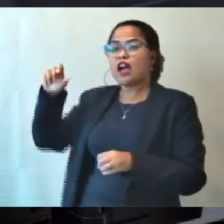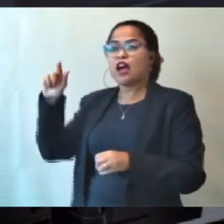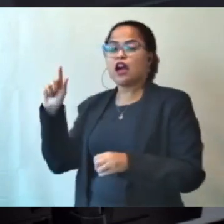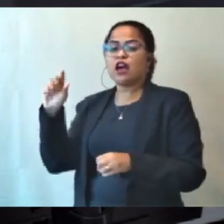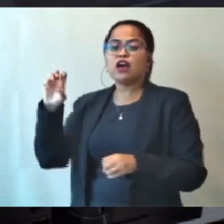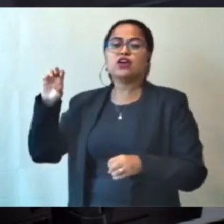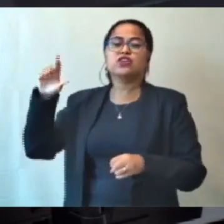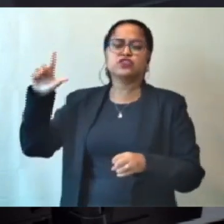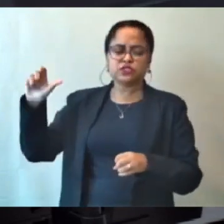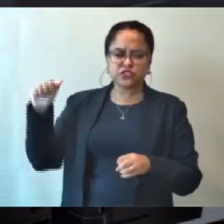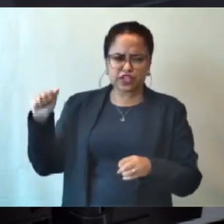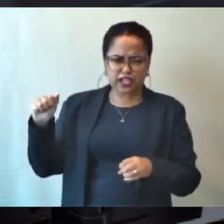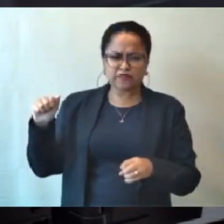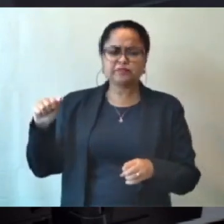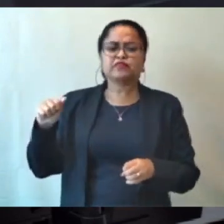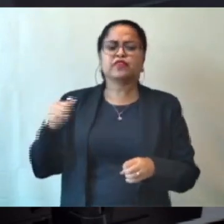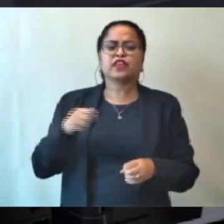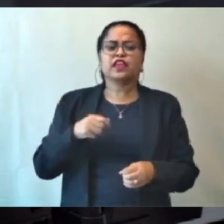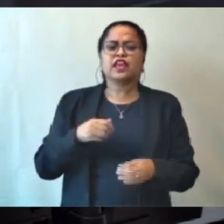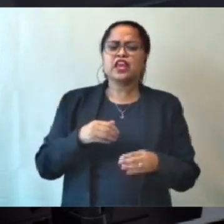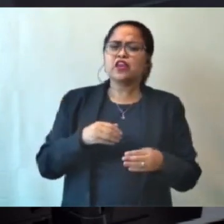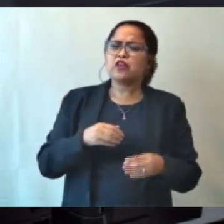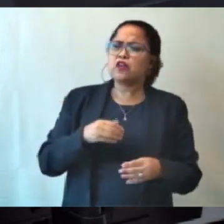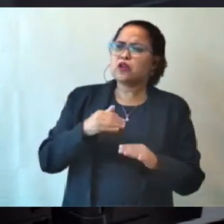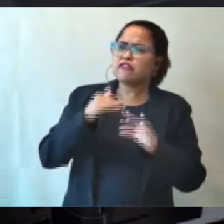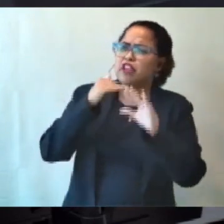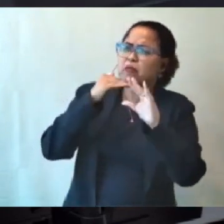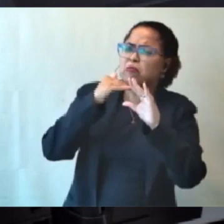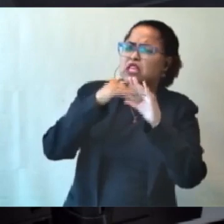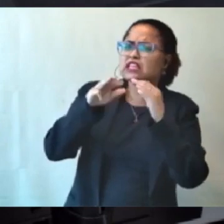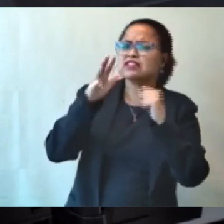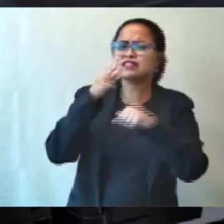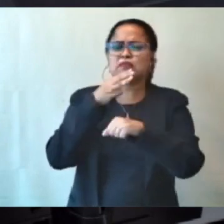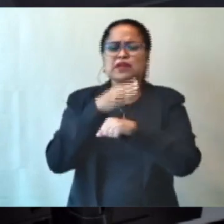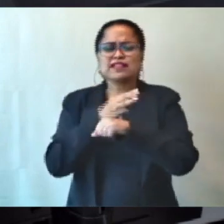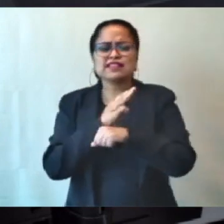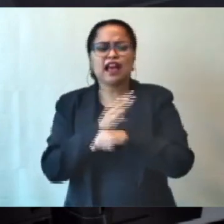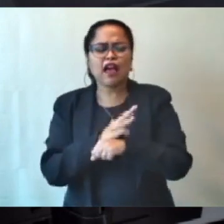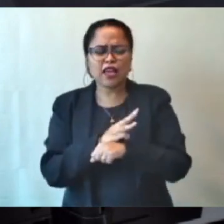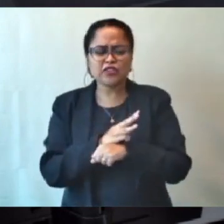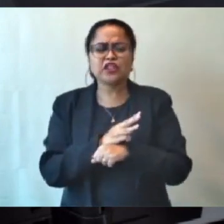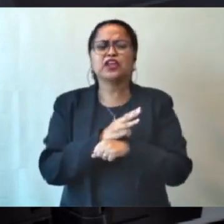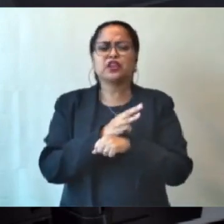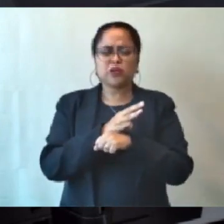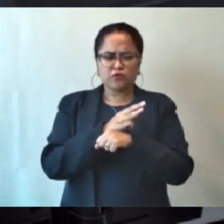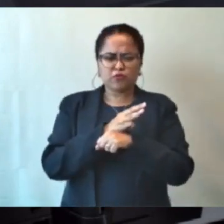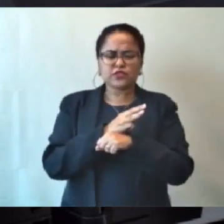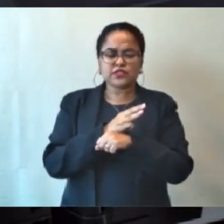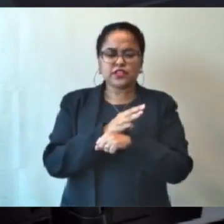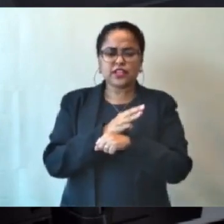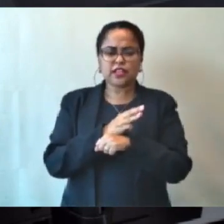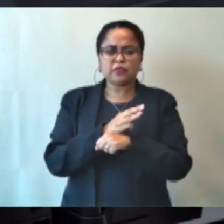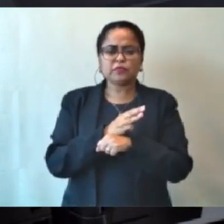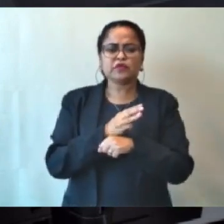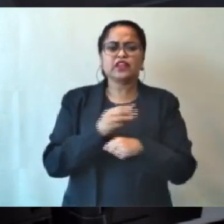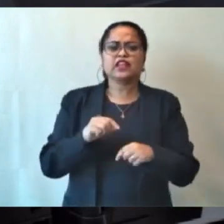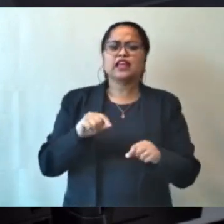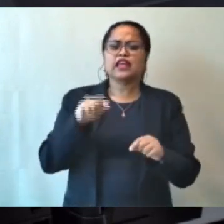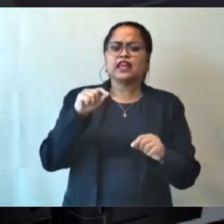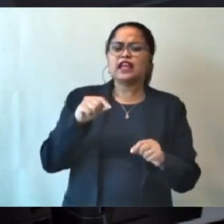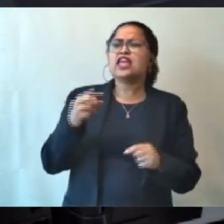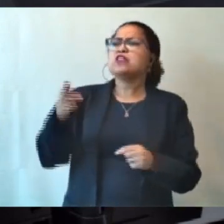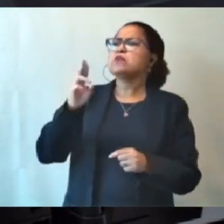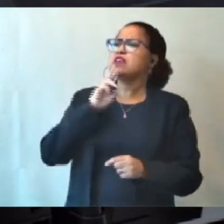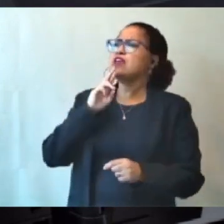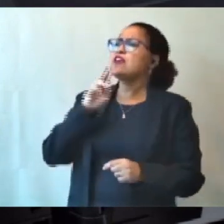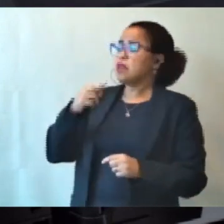E eu mandei mensagem para o secretário, se ele tivesse me respondido, eu teria feito aqui o meio de campo com os colegas, falando, não, ele me respondeu, disse